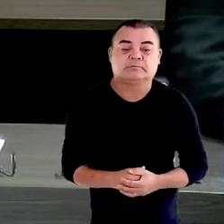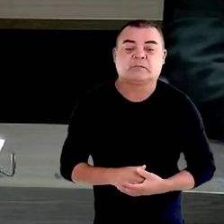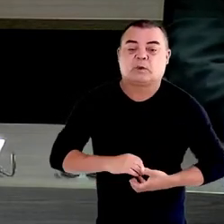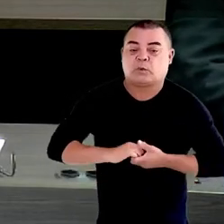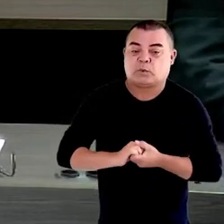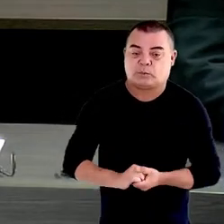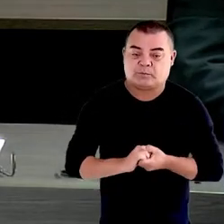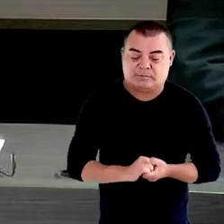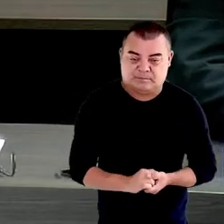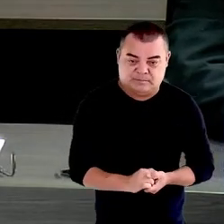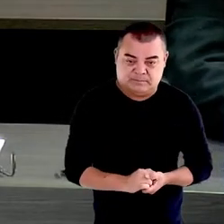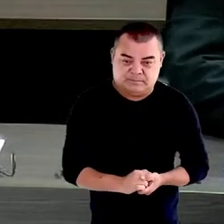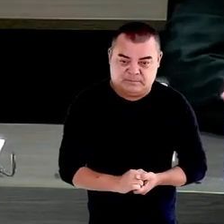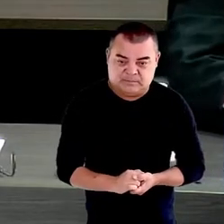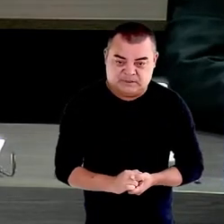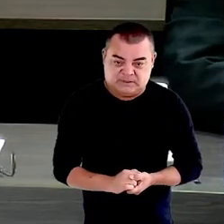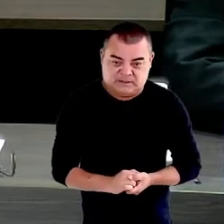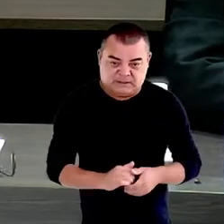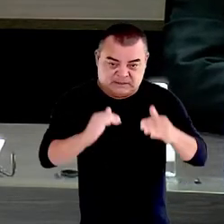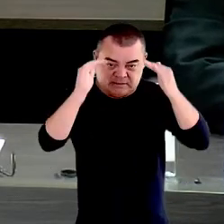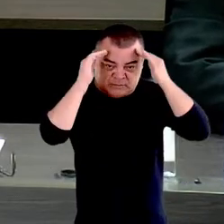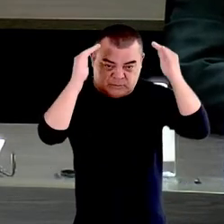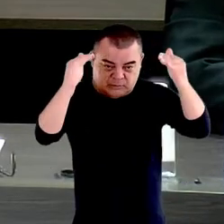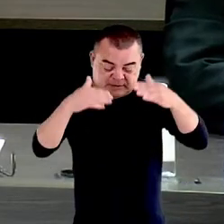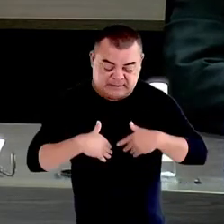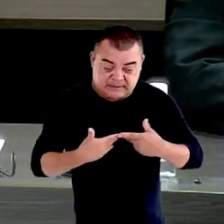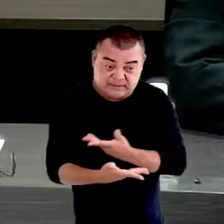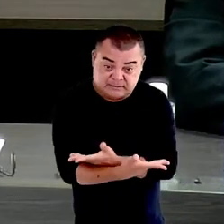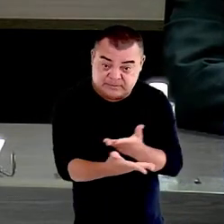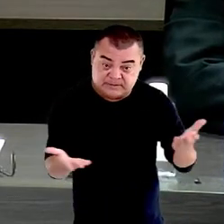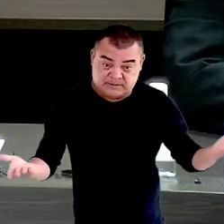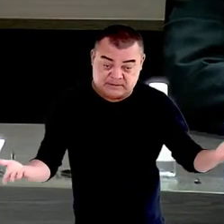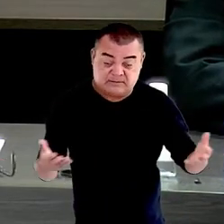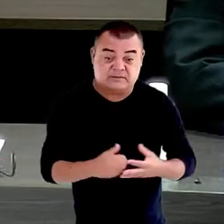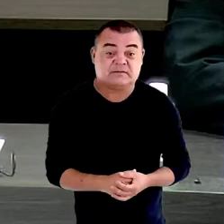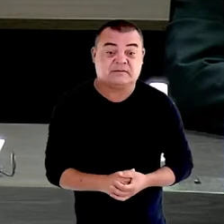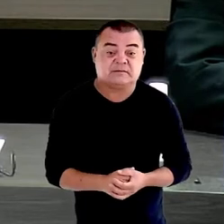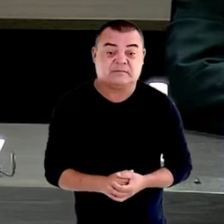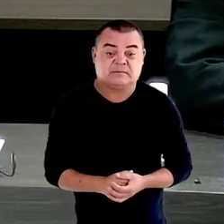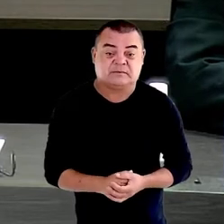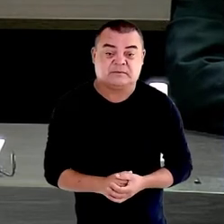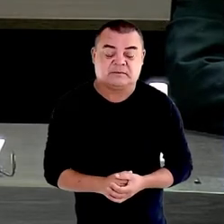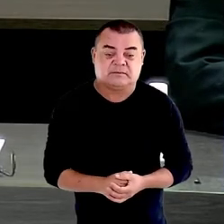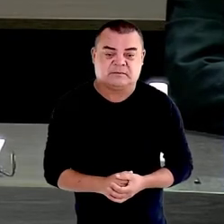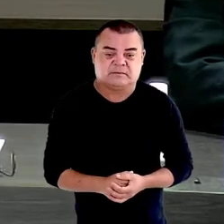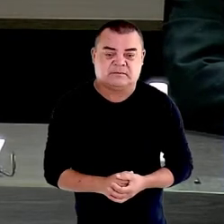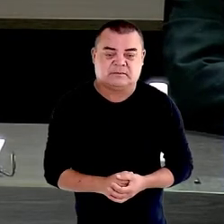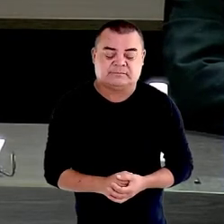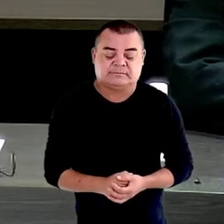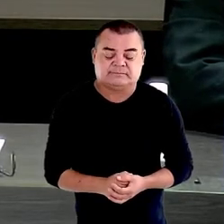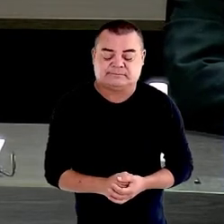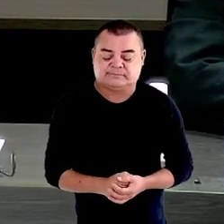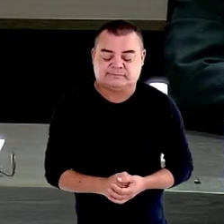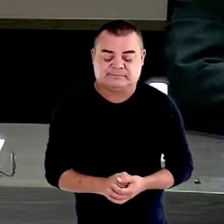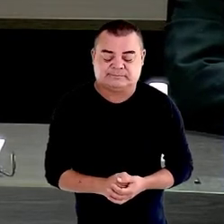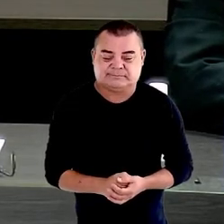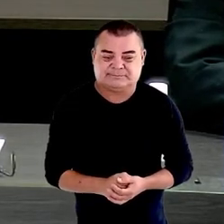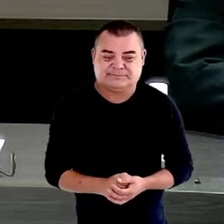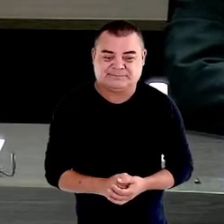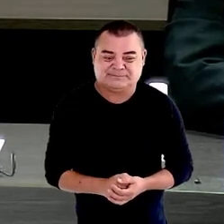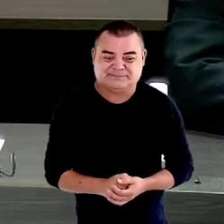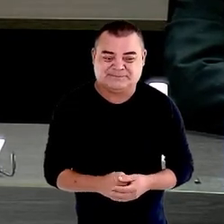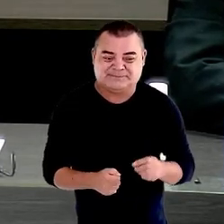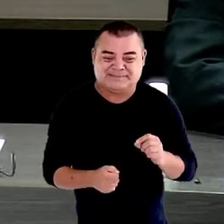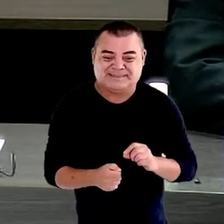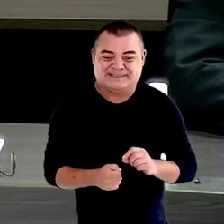Cumprimento as autoridades aqui presentes. Faço na pessoa